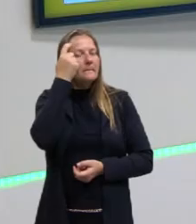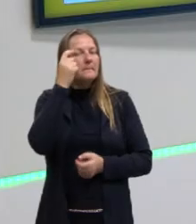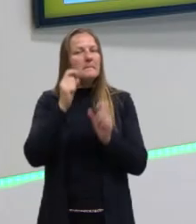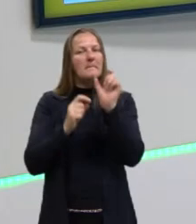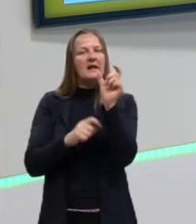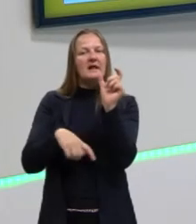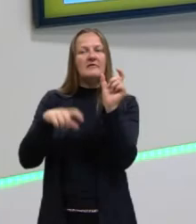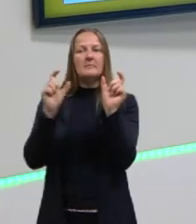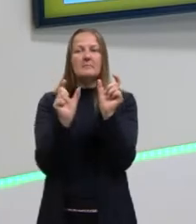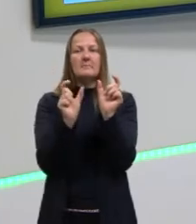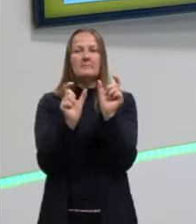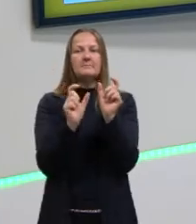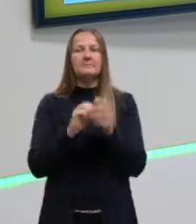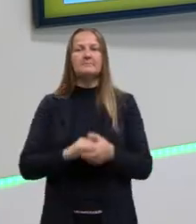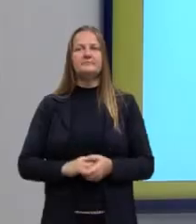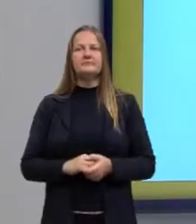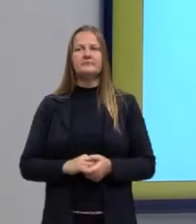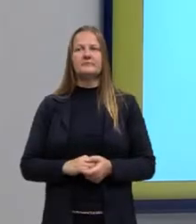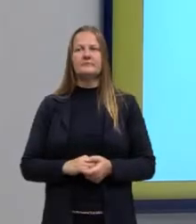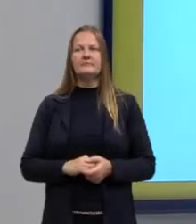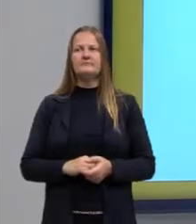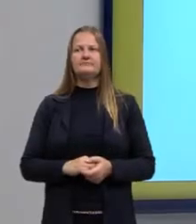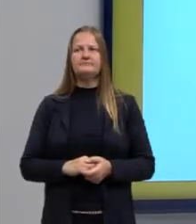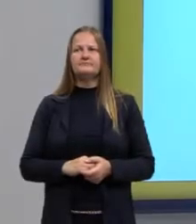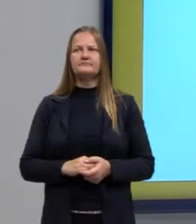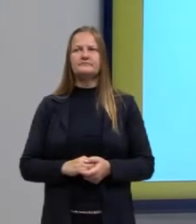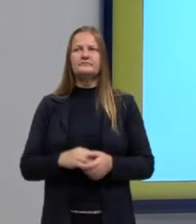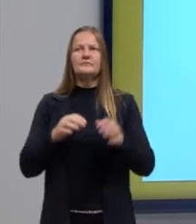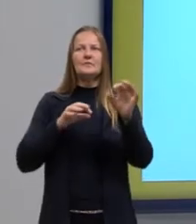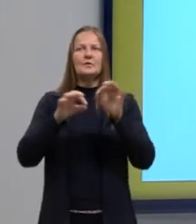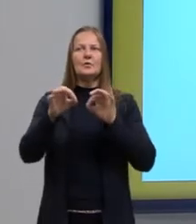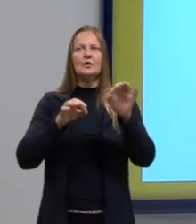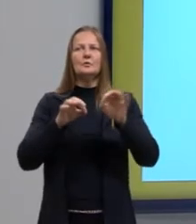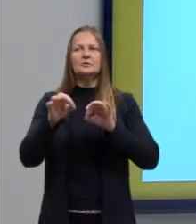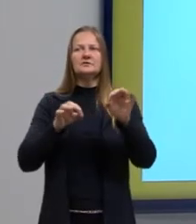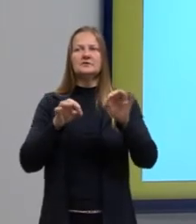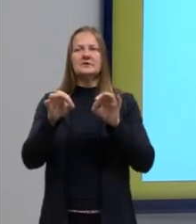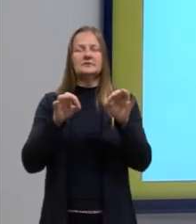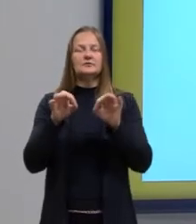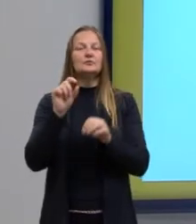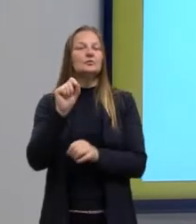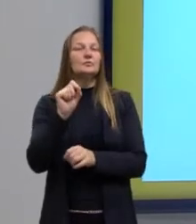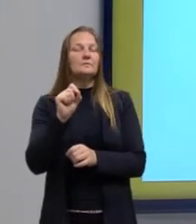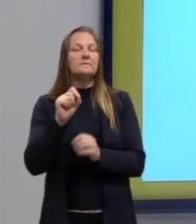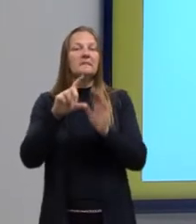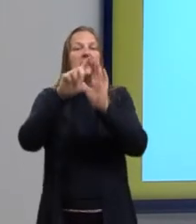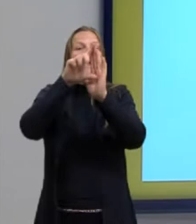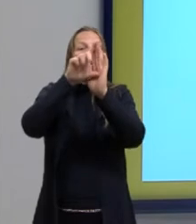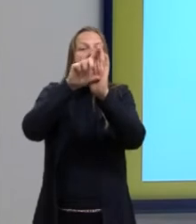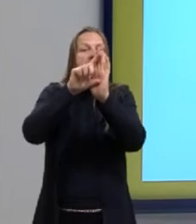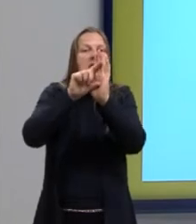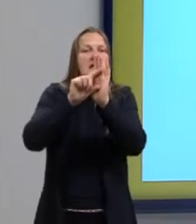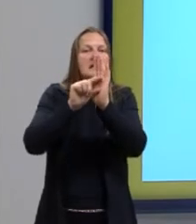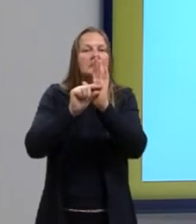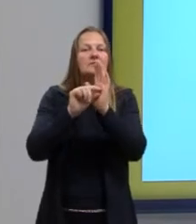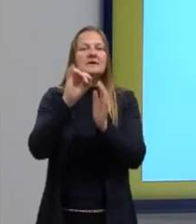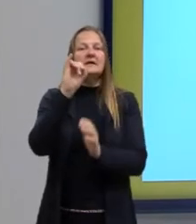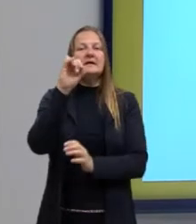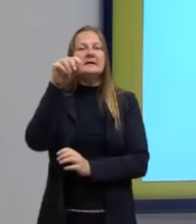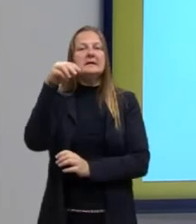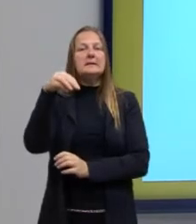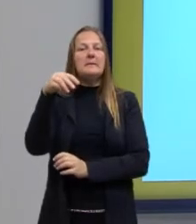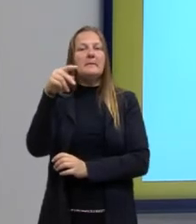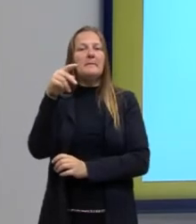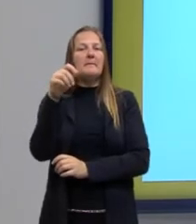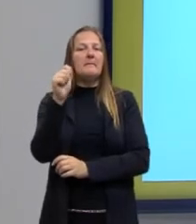-chave são, ó, o projeto, então, é para quê? É para reduzir os impactos